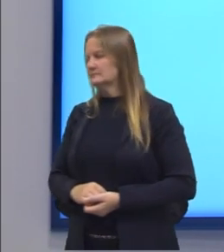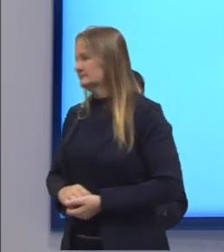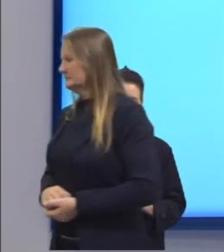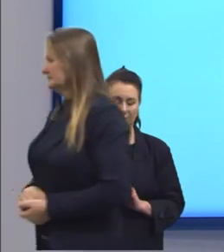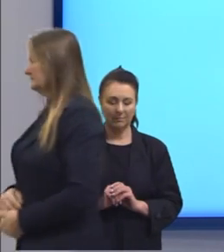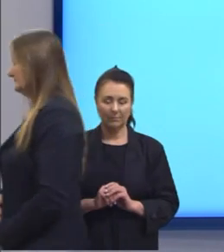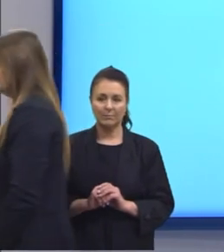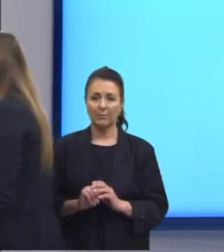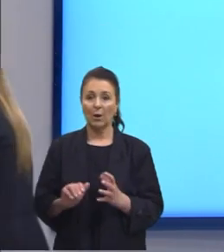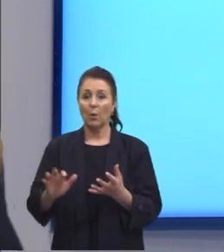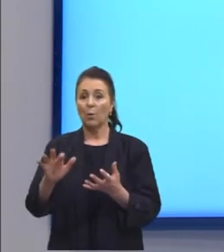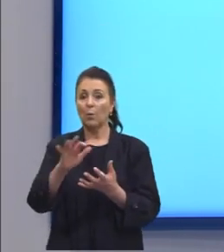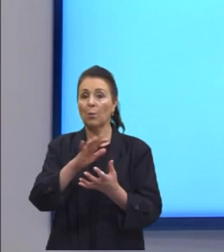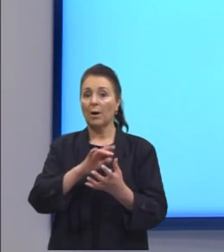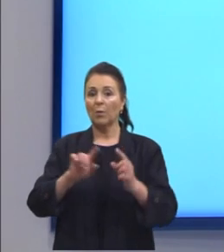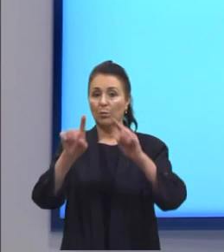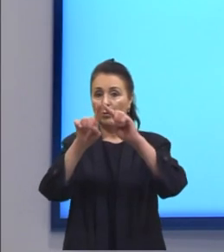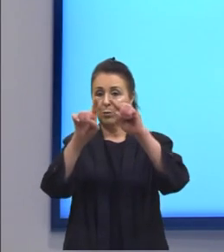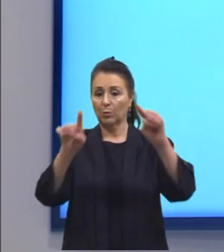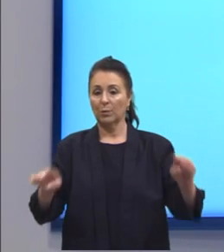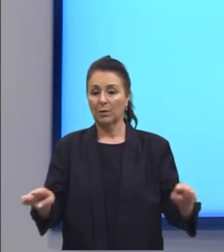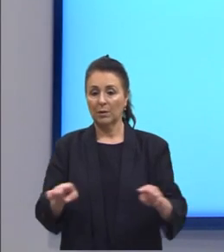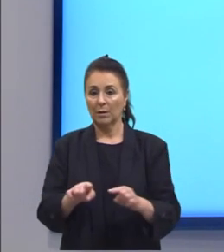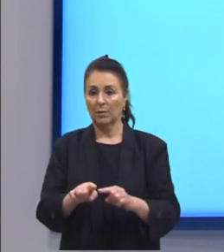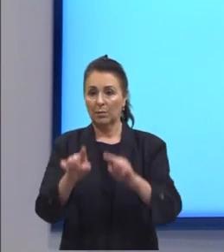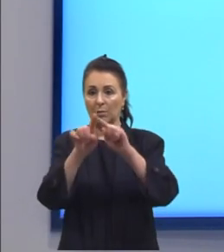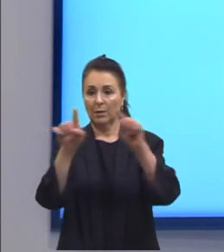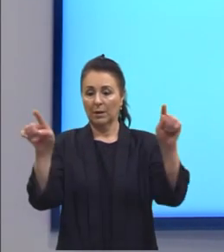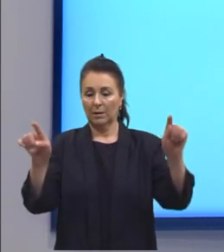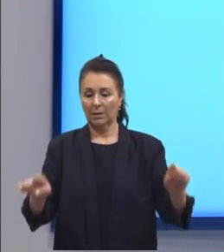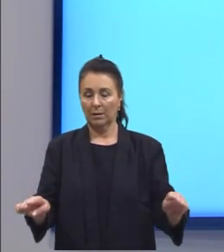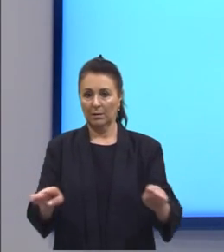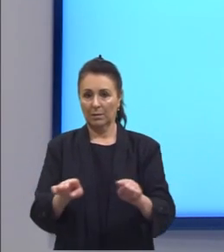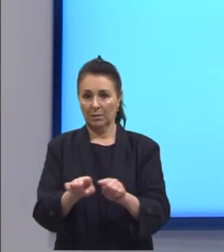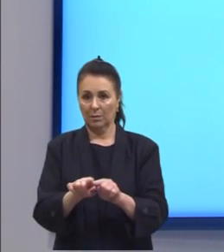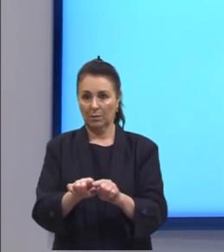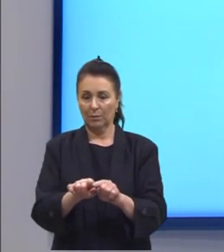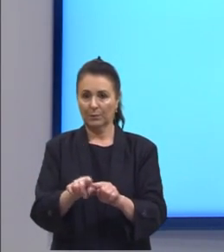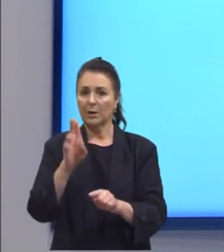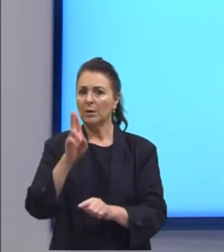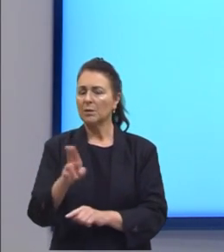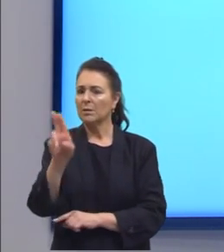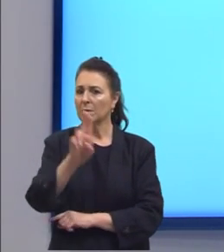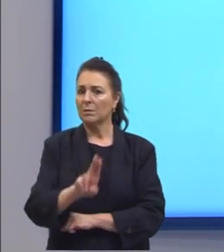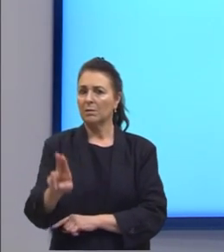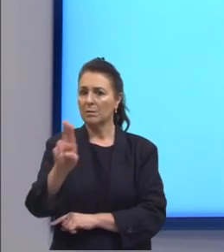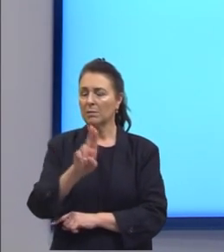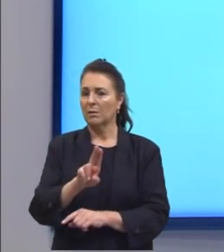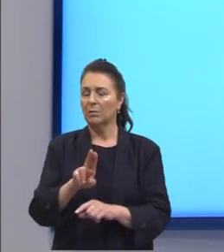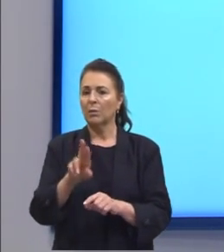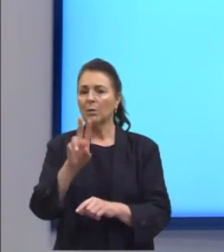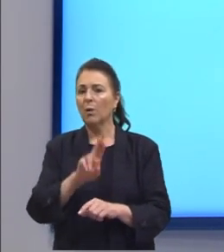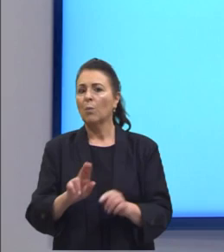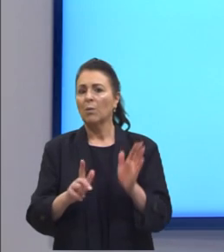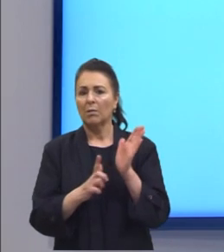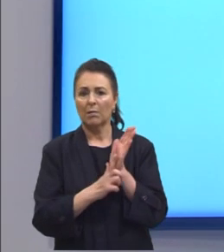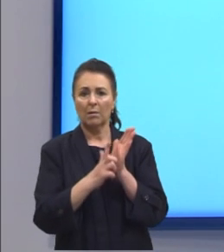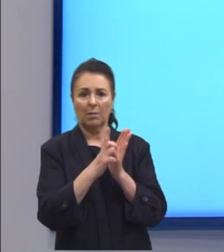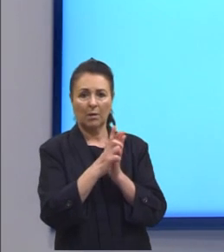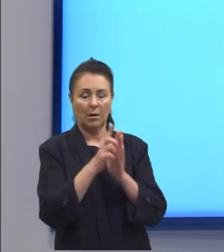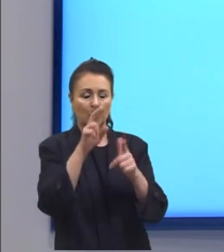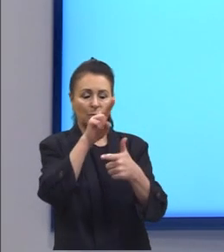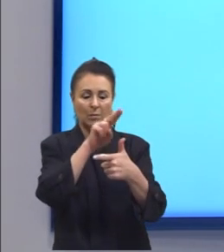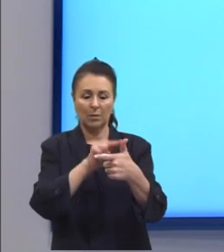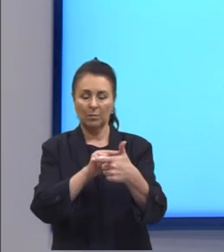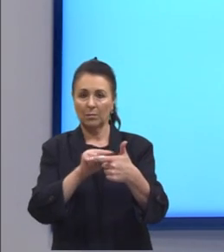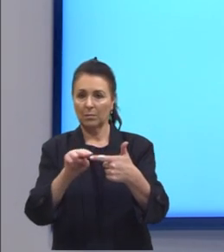retângulo o nosso triângulo que nós já estamos utilizando ele não é realizado por meio da lei dos senos e cossenos